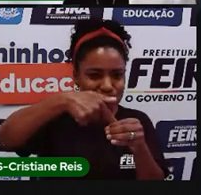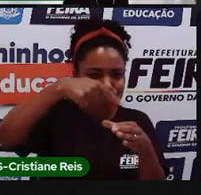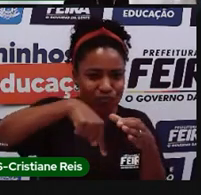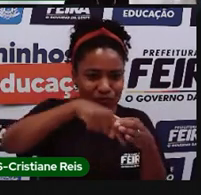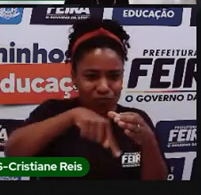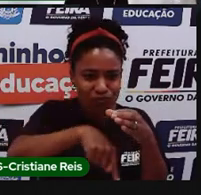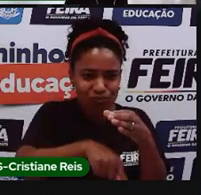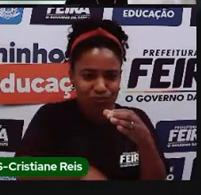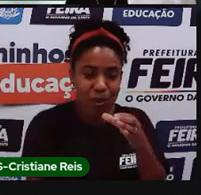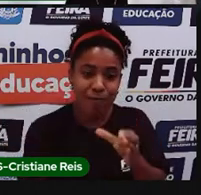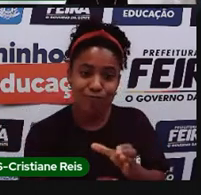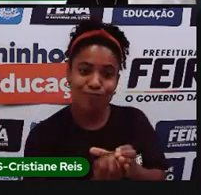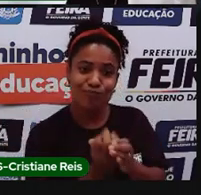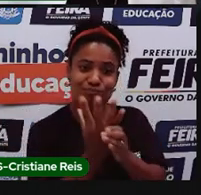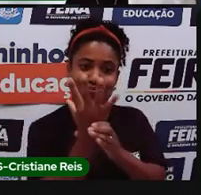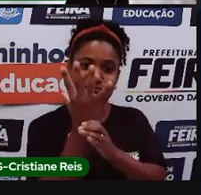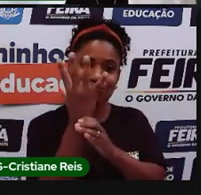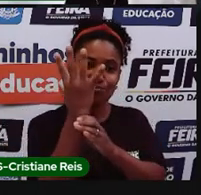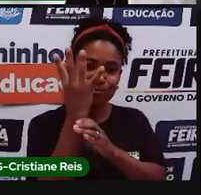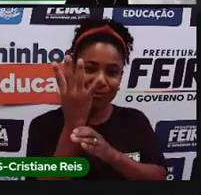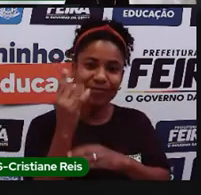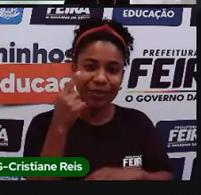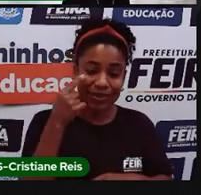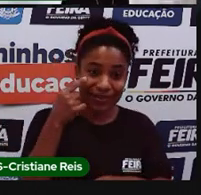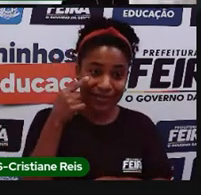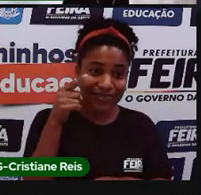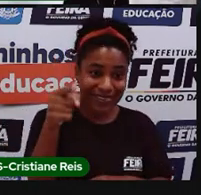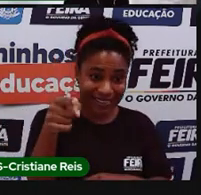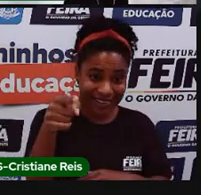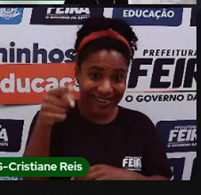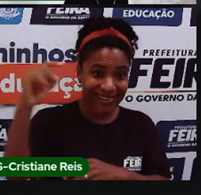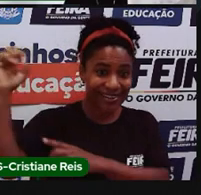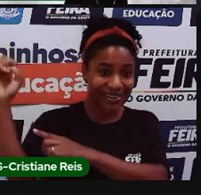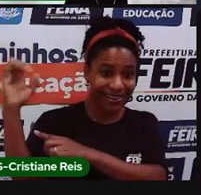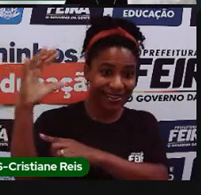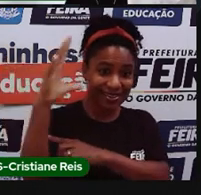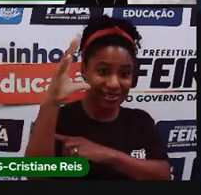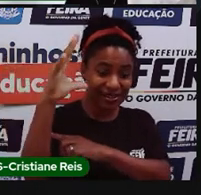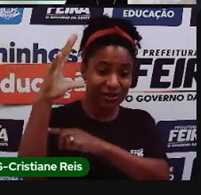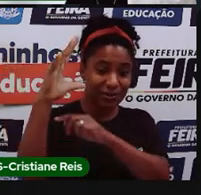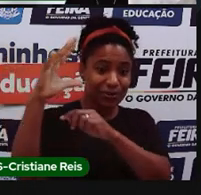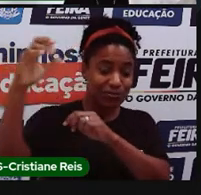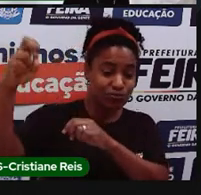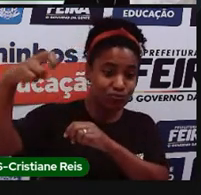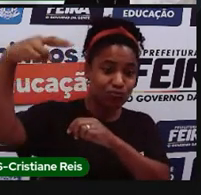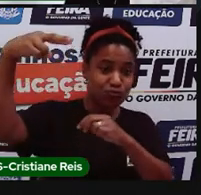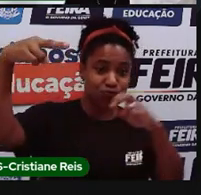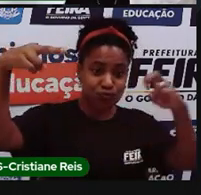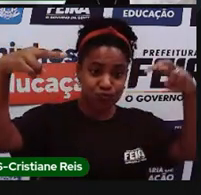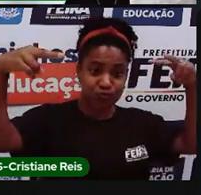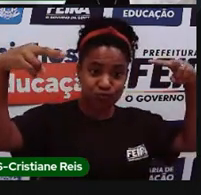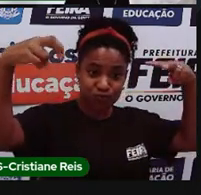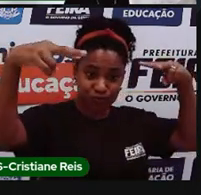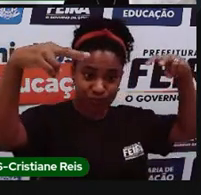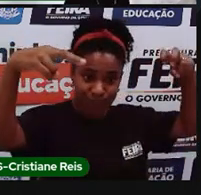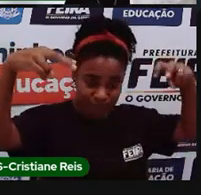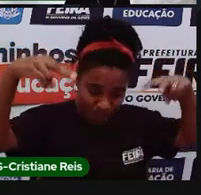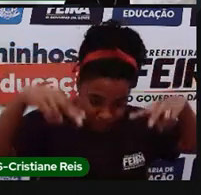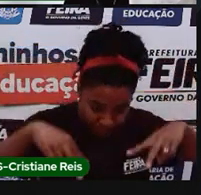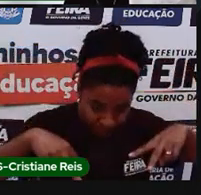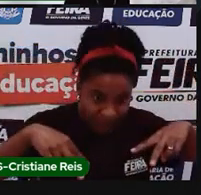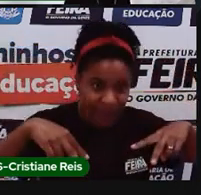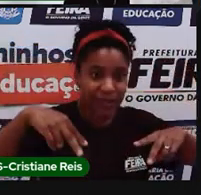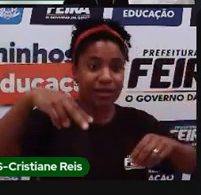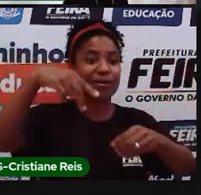mundo, esses bichinhos aqui, né, os satélites, eles já mandaram informações lá, mostrando todos os